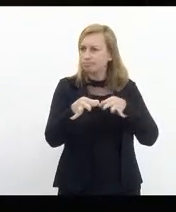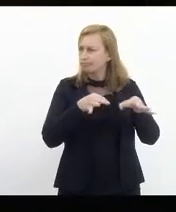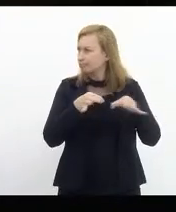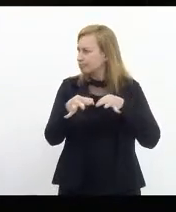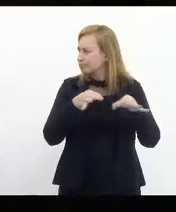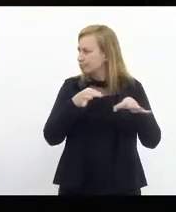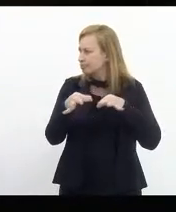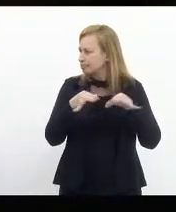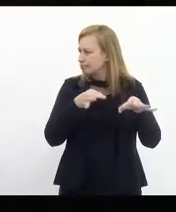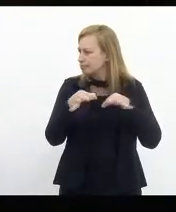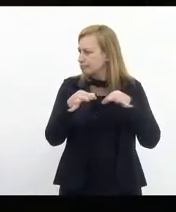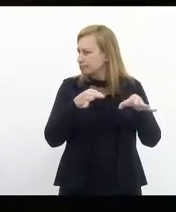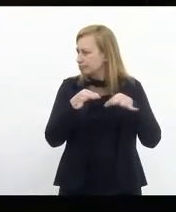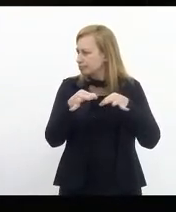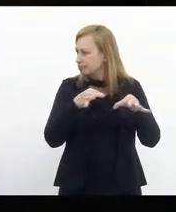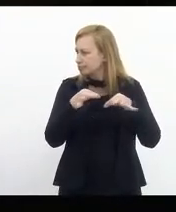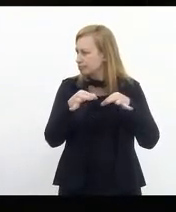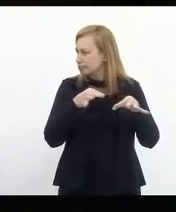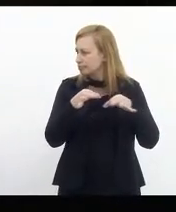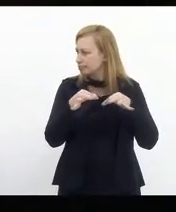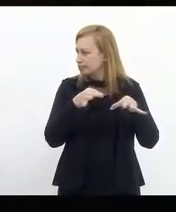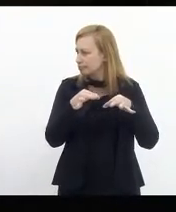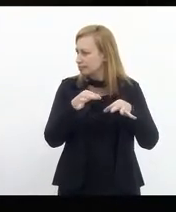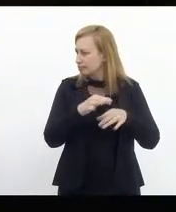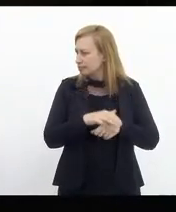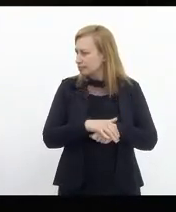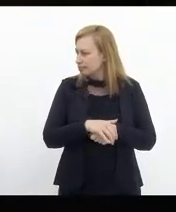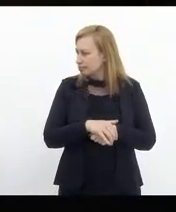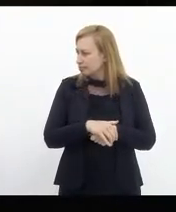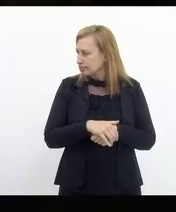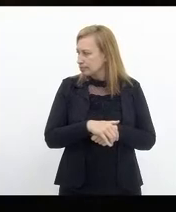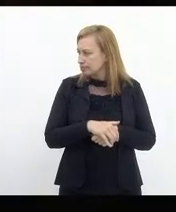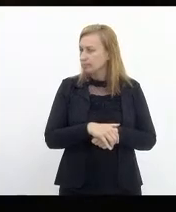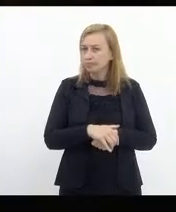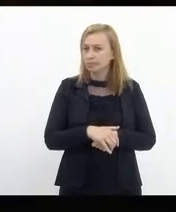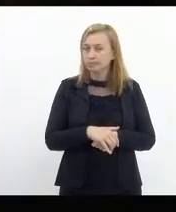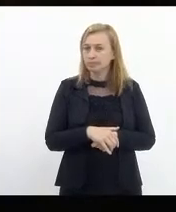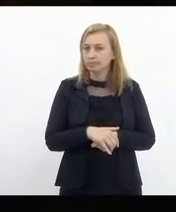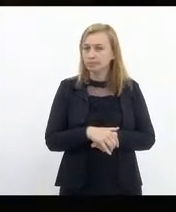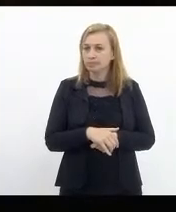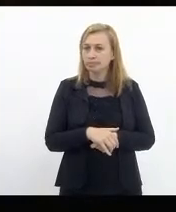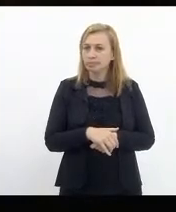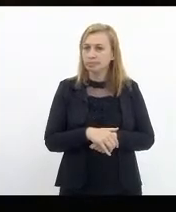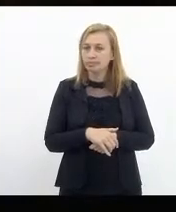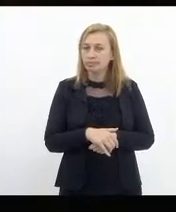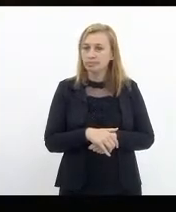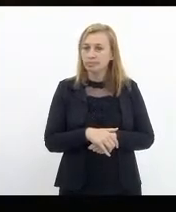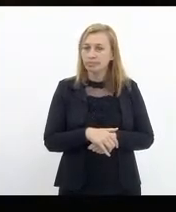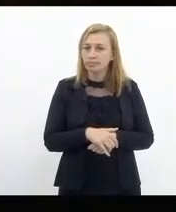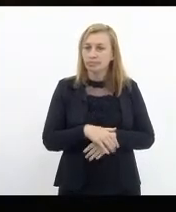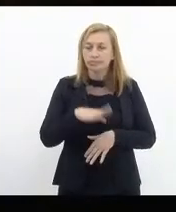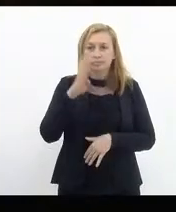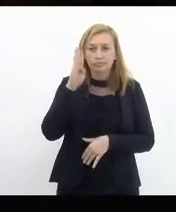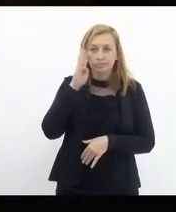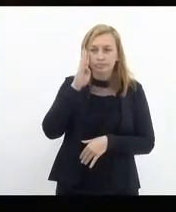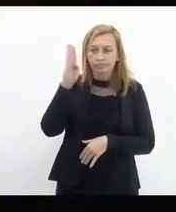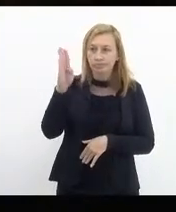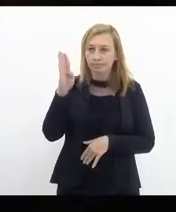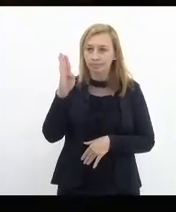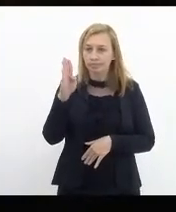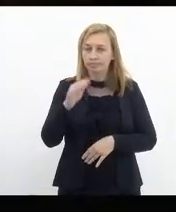não pode de forma alguma deixar de existir. Principalmente